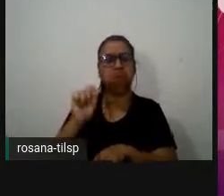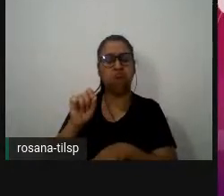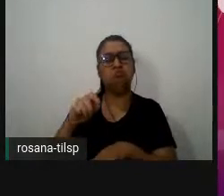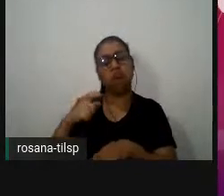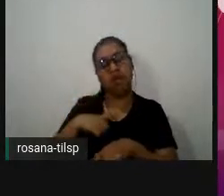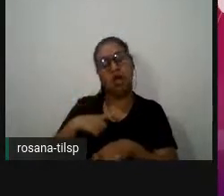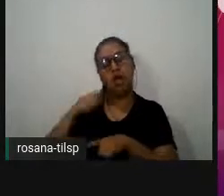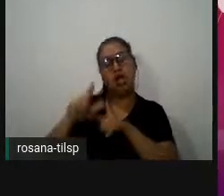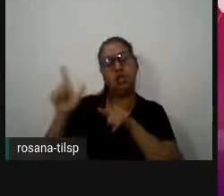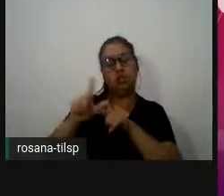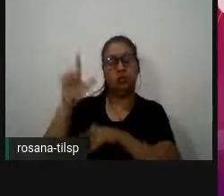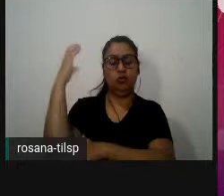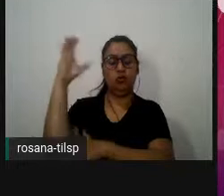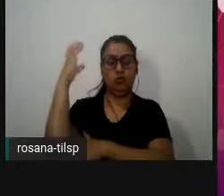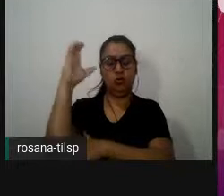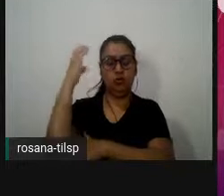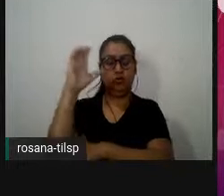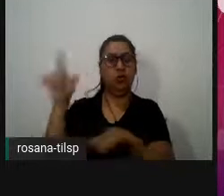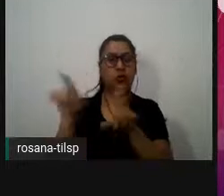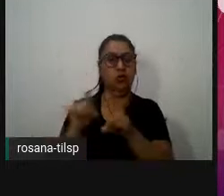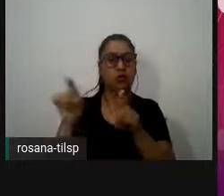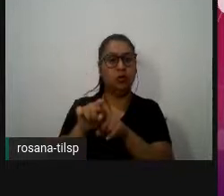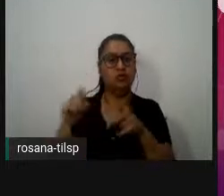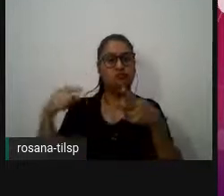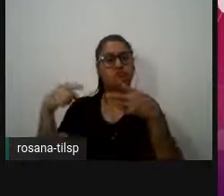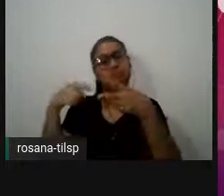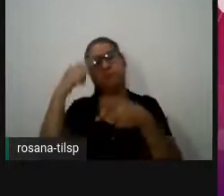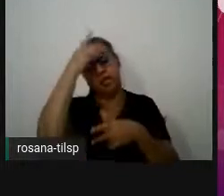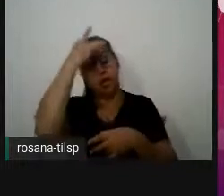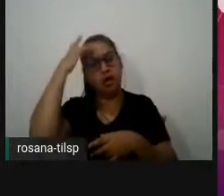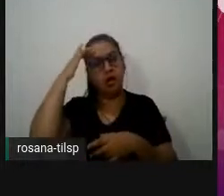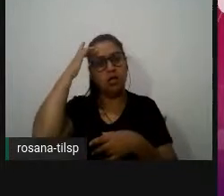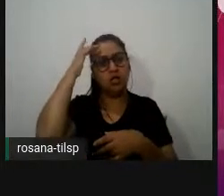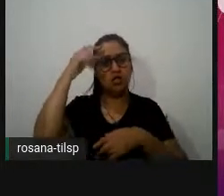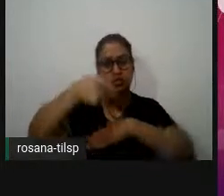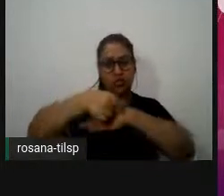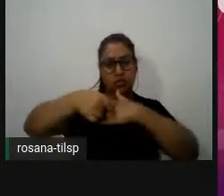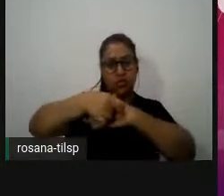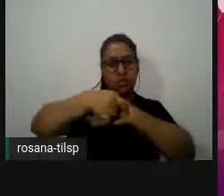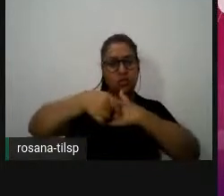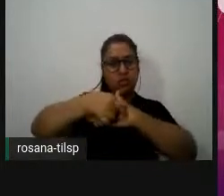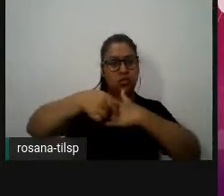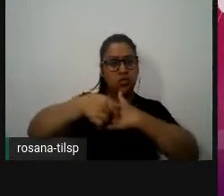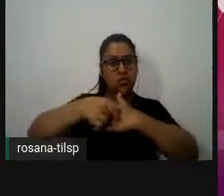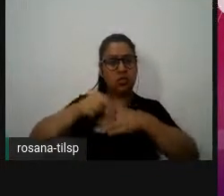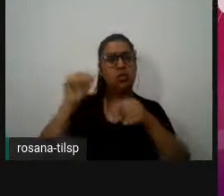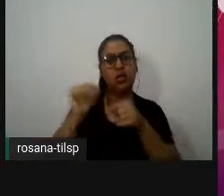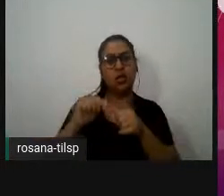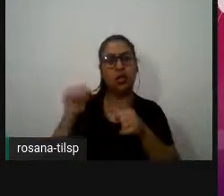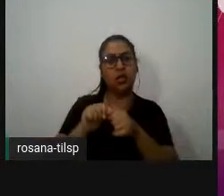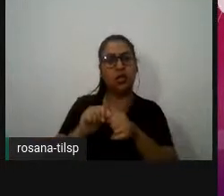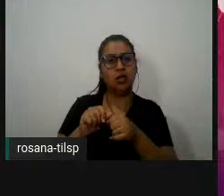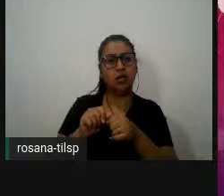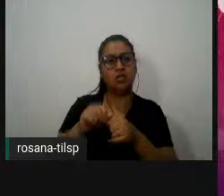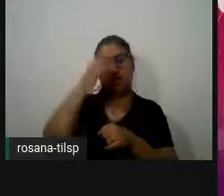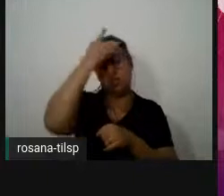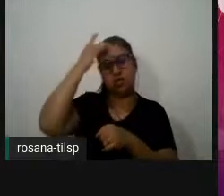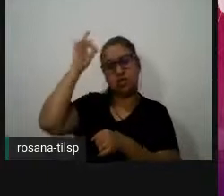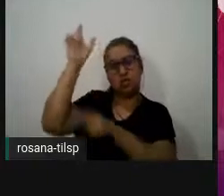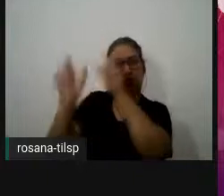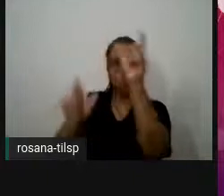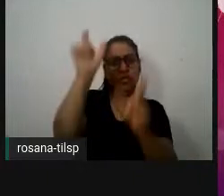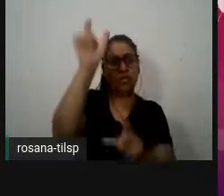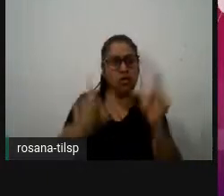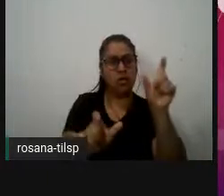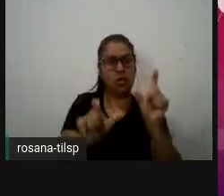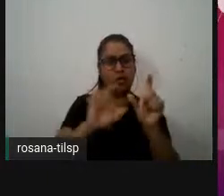científica e segundo estes autores a literacia científica refere-se à capacidade do indivíduo para se